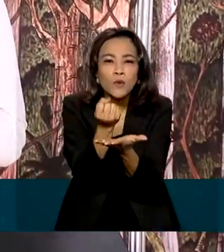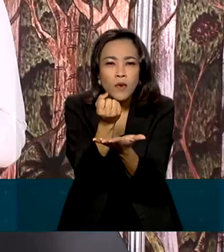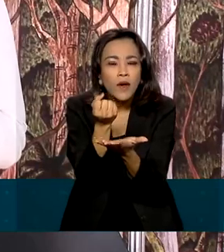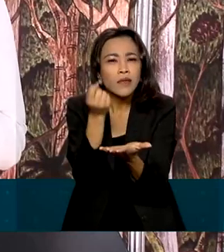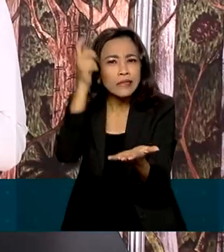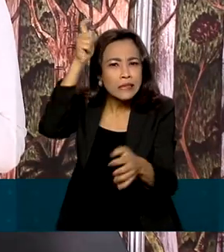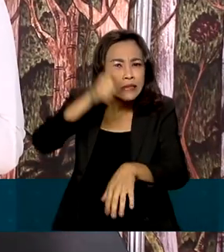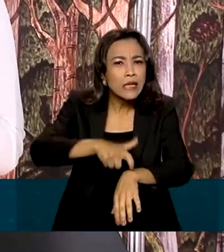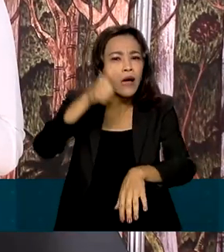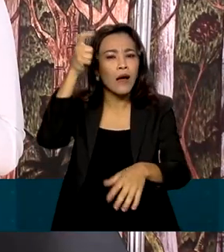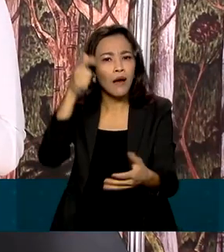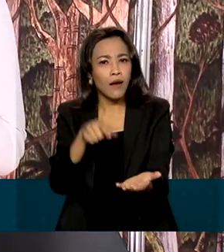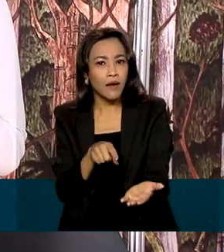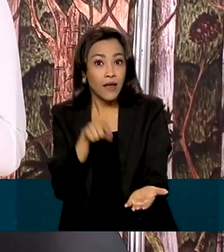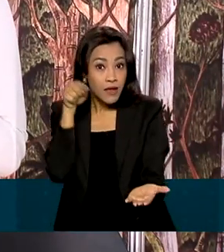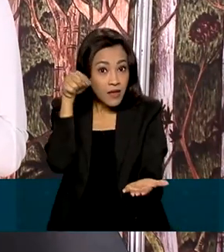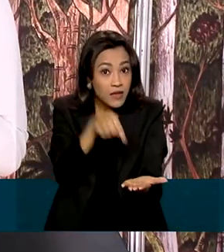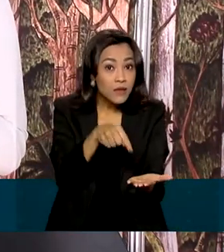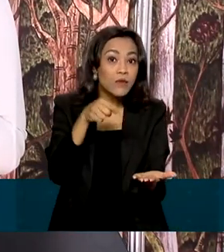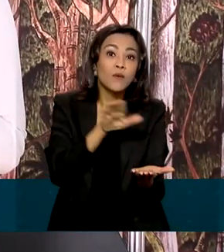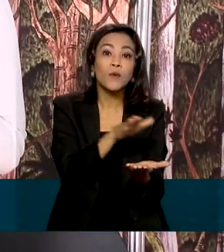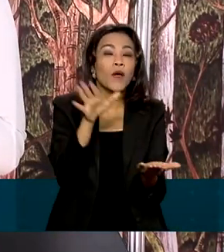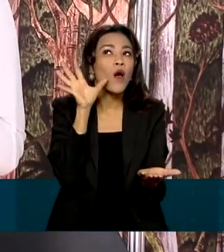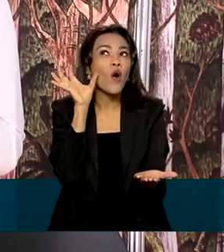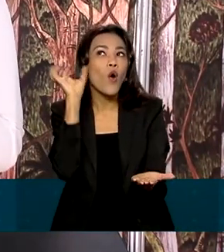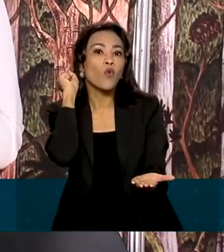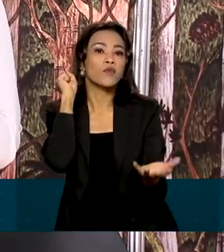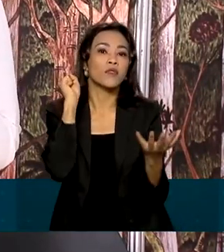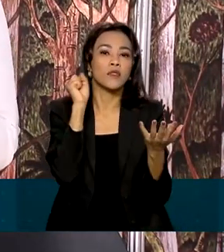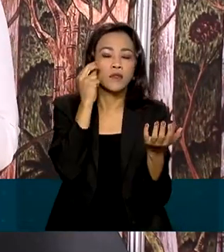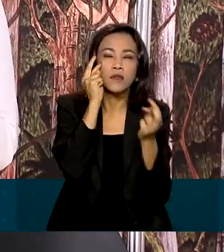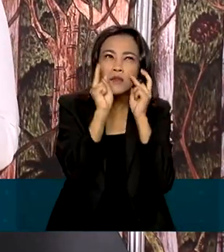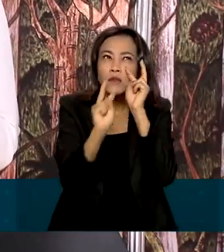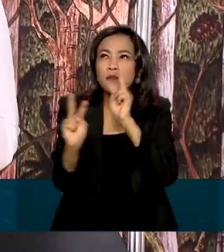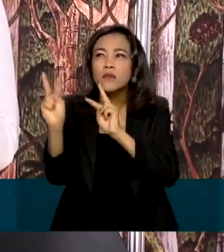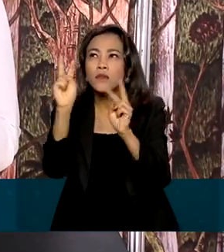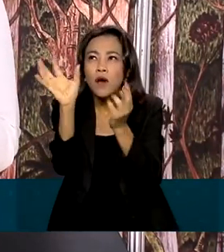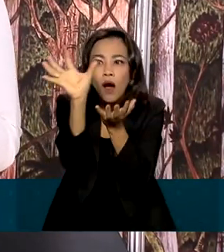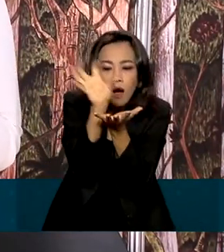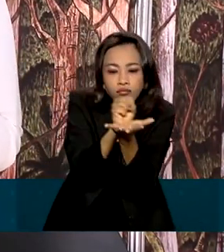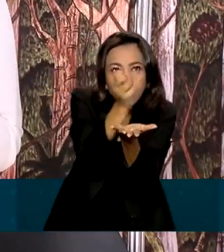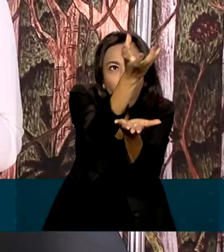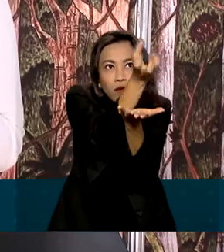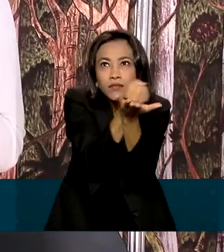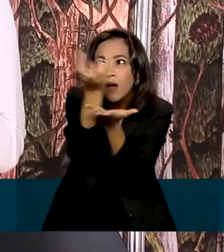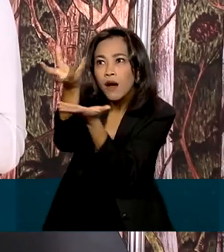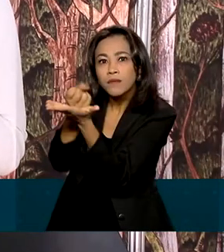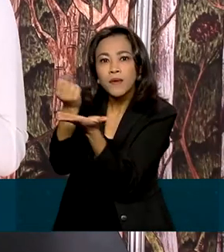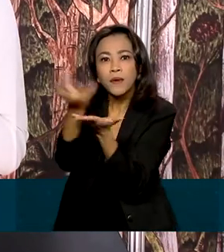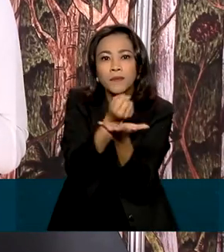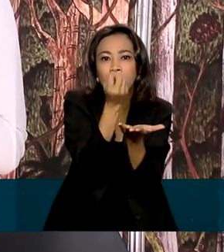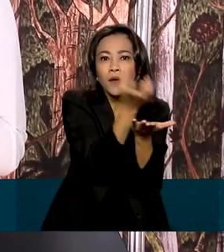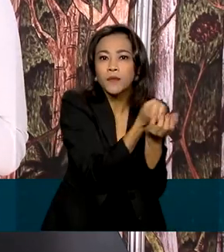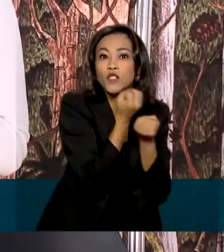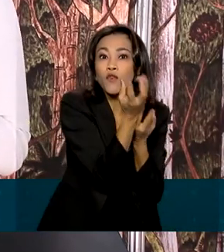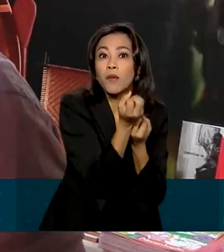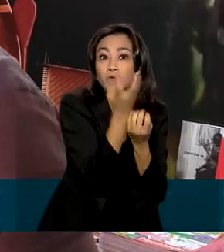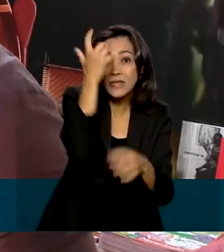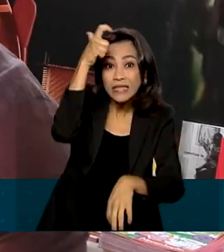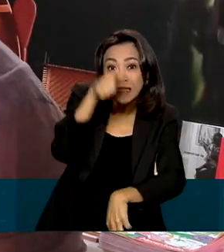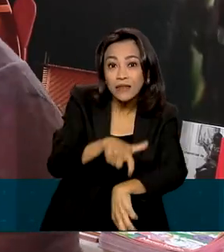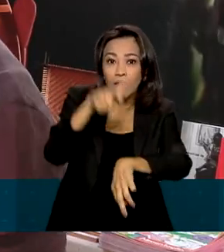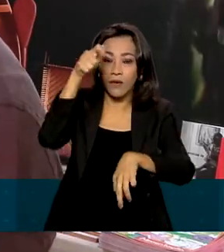automático e são uma espécie de ouvidos e olhos inteligentes, analisando dados em tempo real.